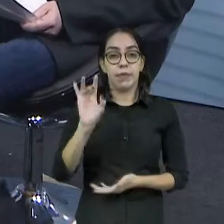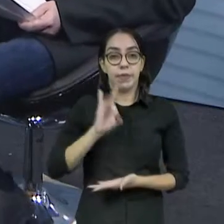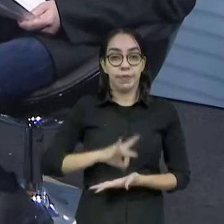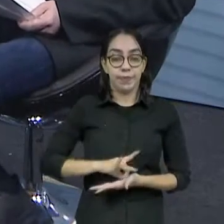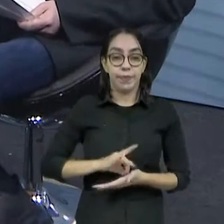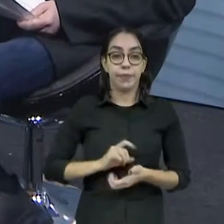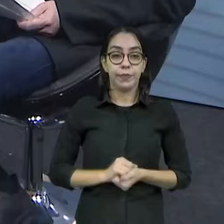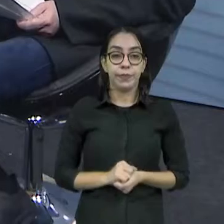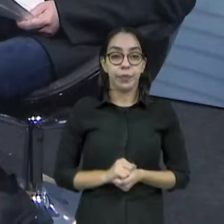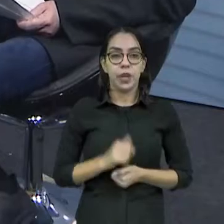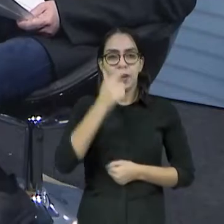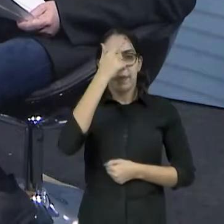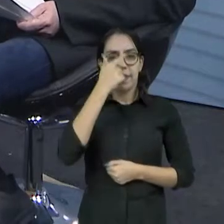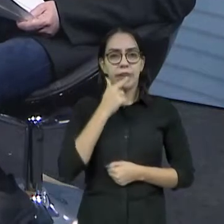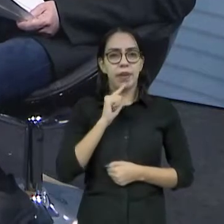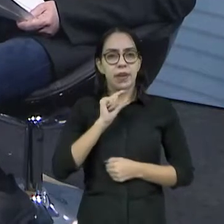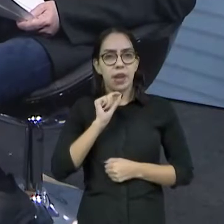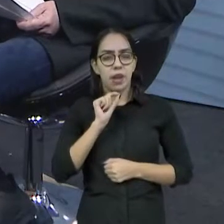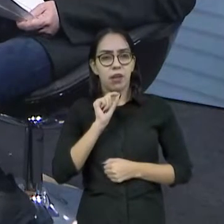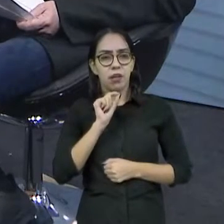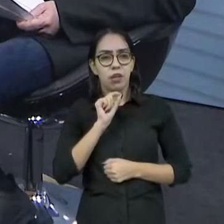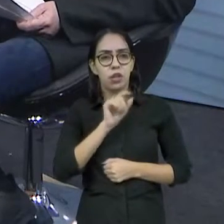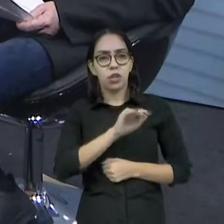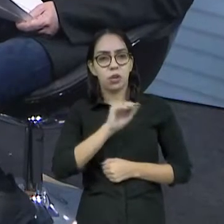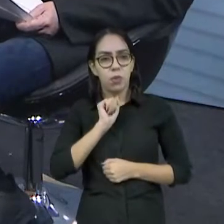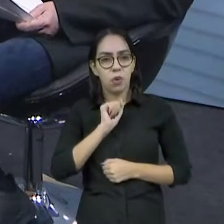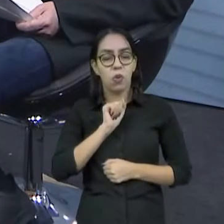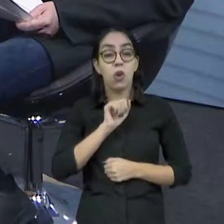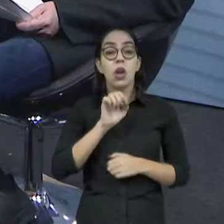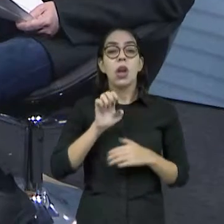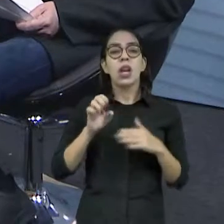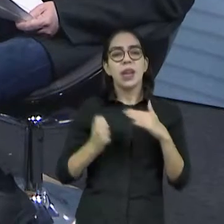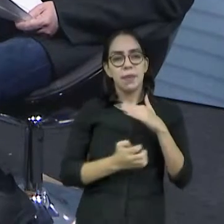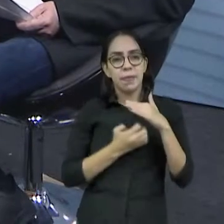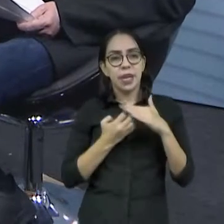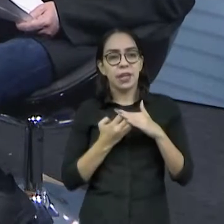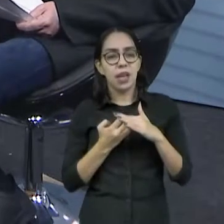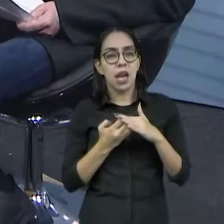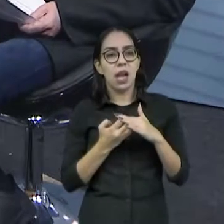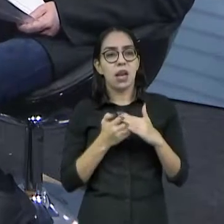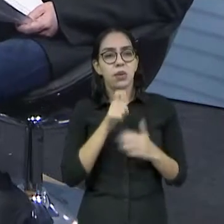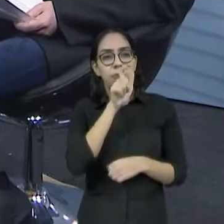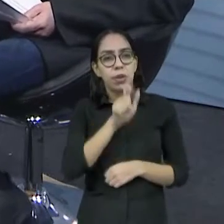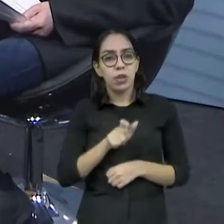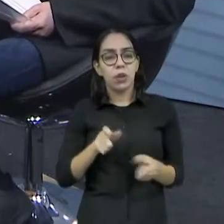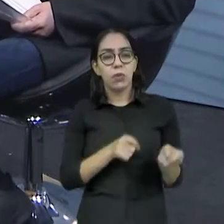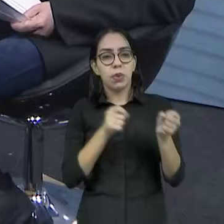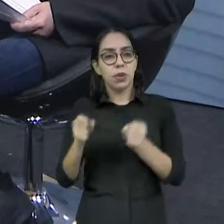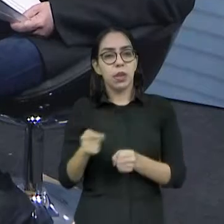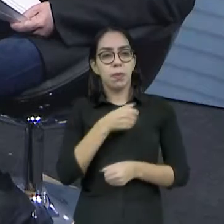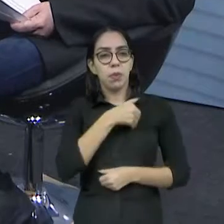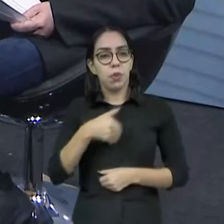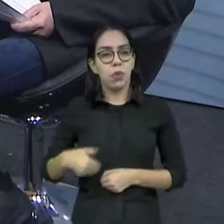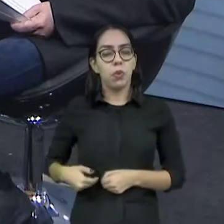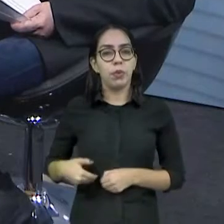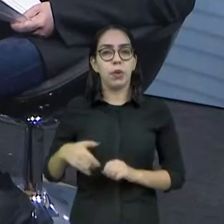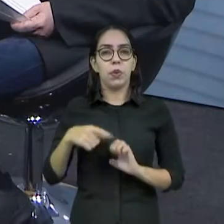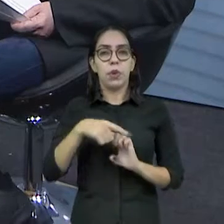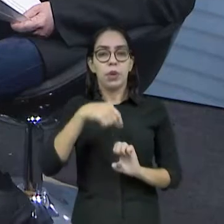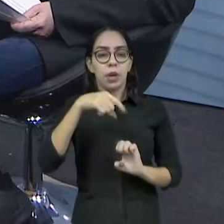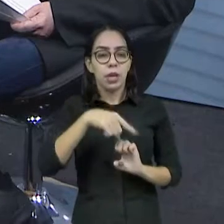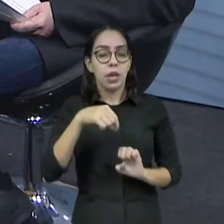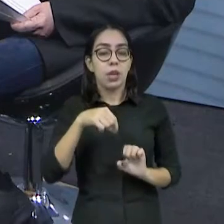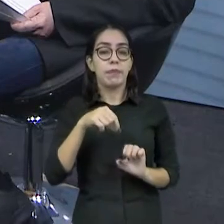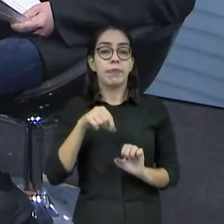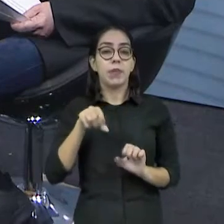organizando, quem são? São da sociedade? Tem empresários, tem gente do poder público, tem investidor, a gente pegou um mix,